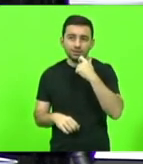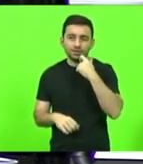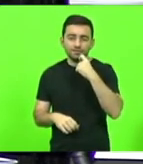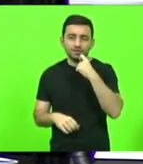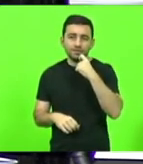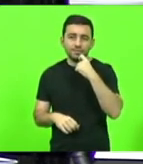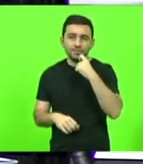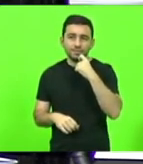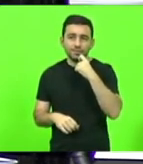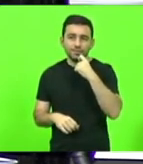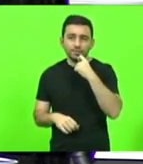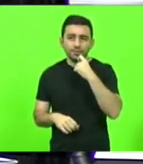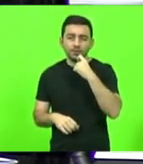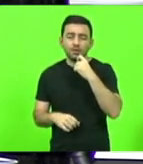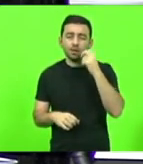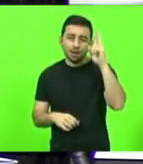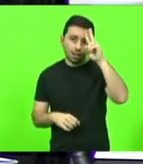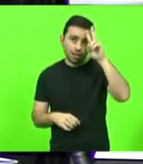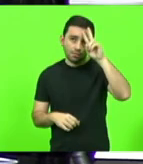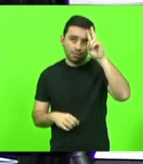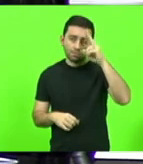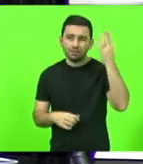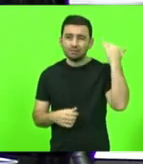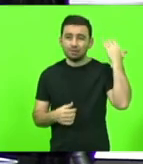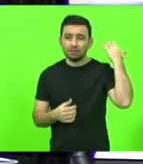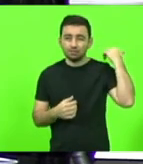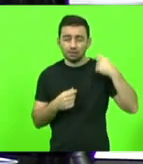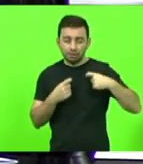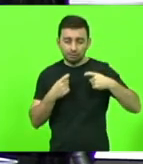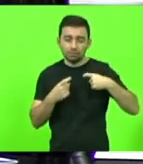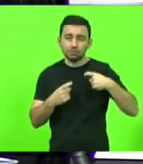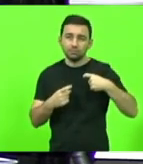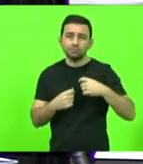109 anos do início da Guerra do Contestado.